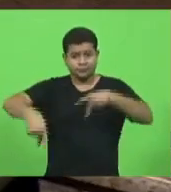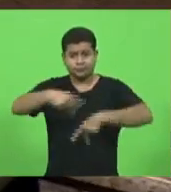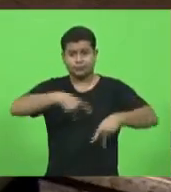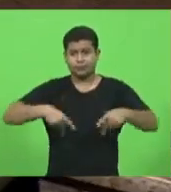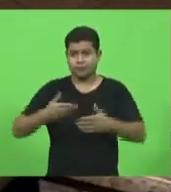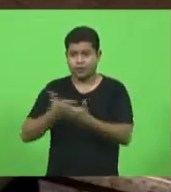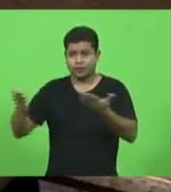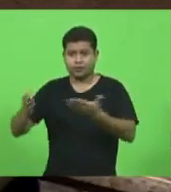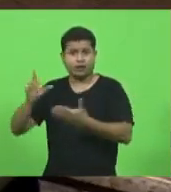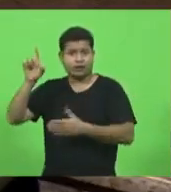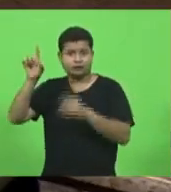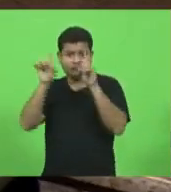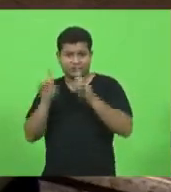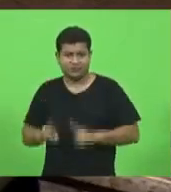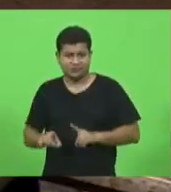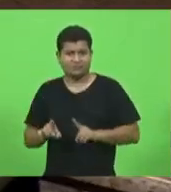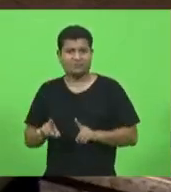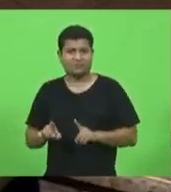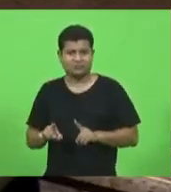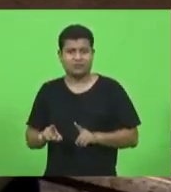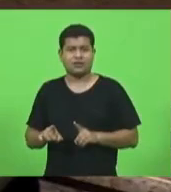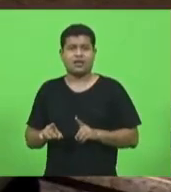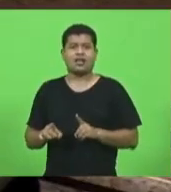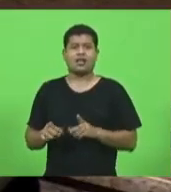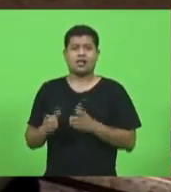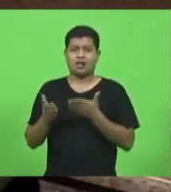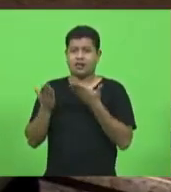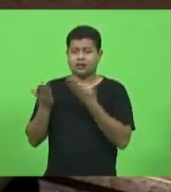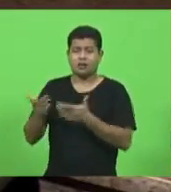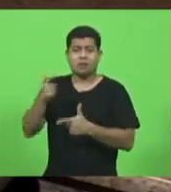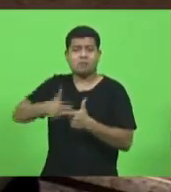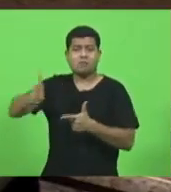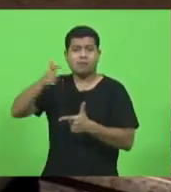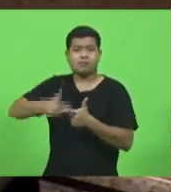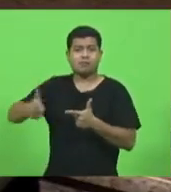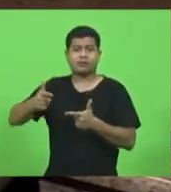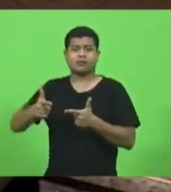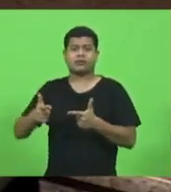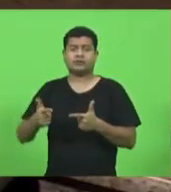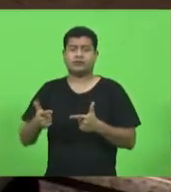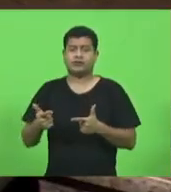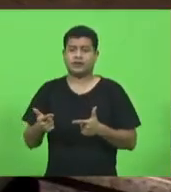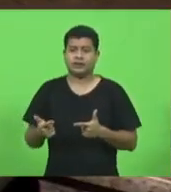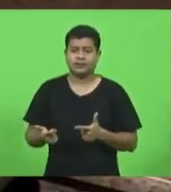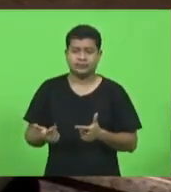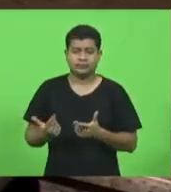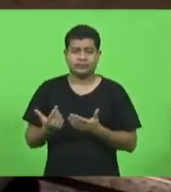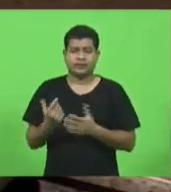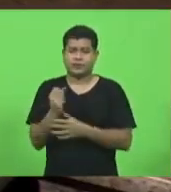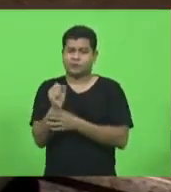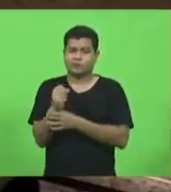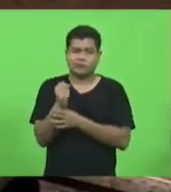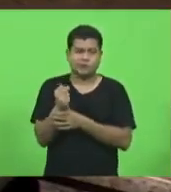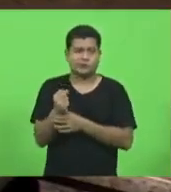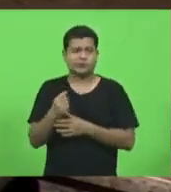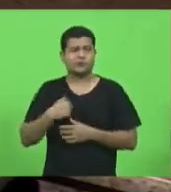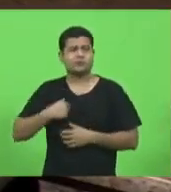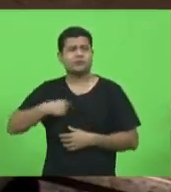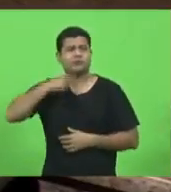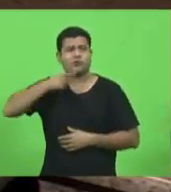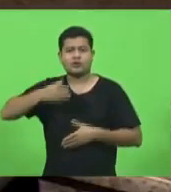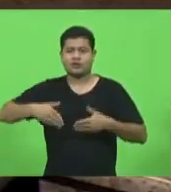sofre com a deficiência, sofre com problemas de coordenação motora, tem doenças